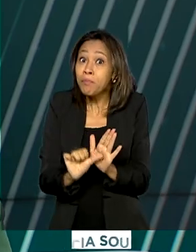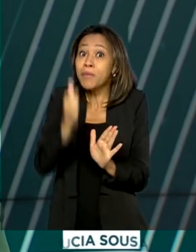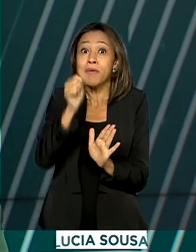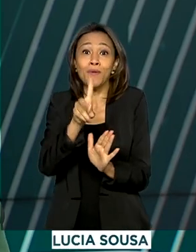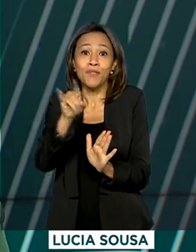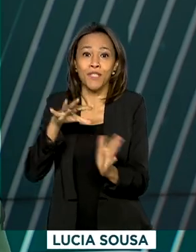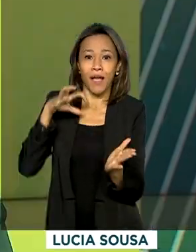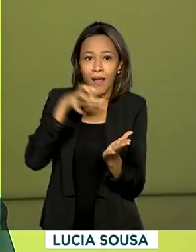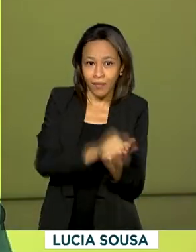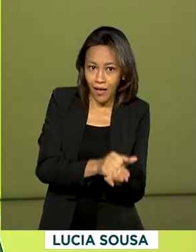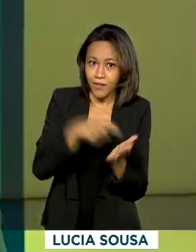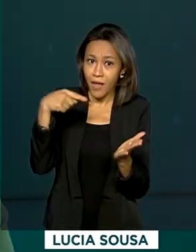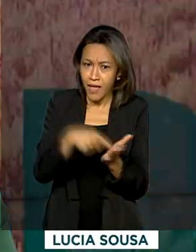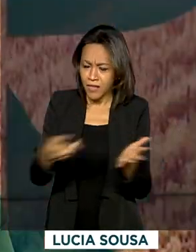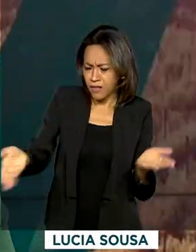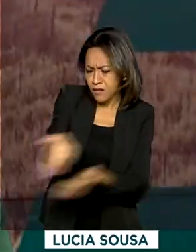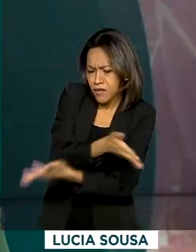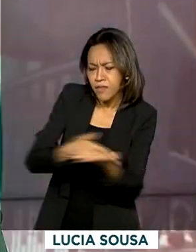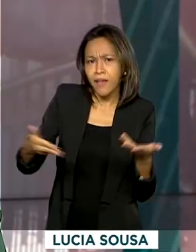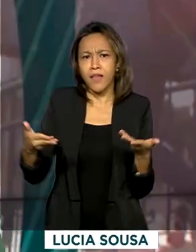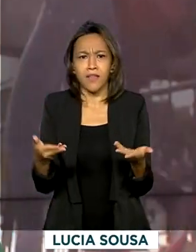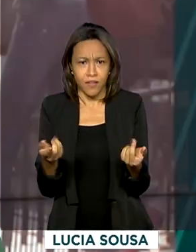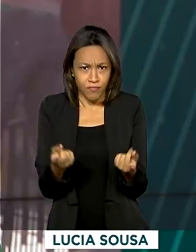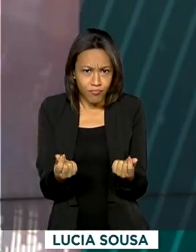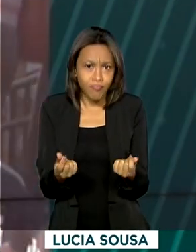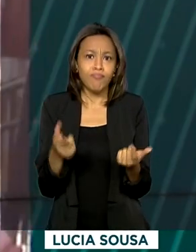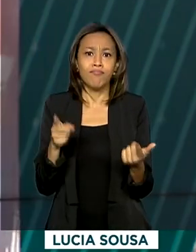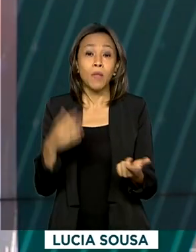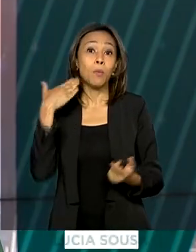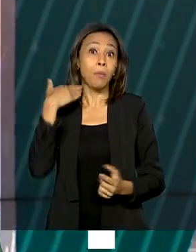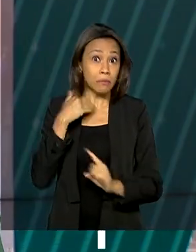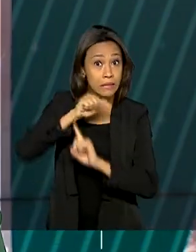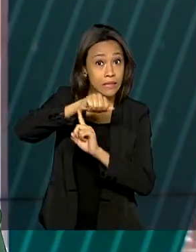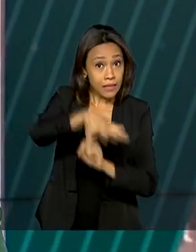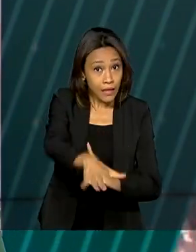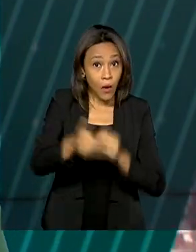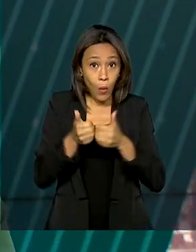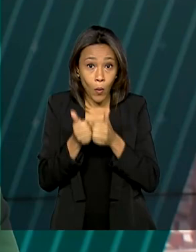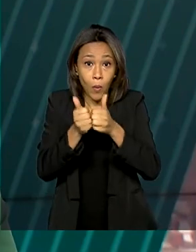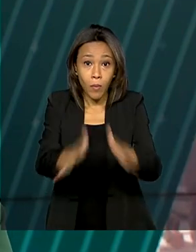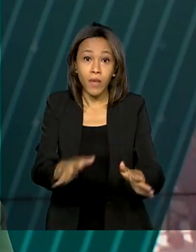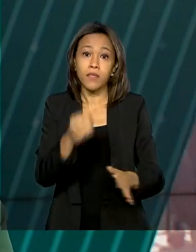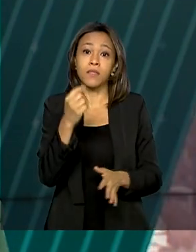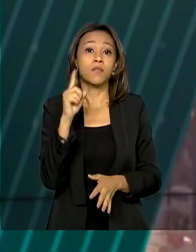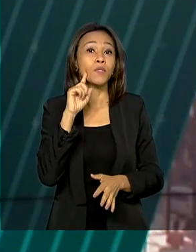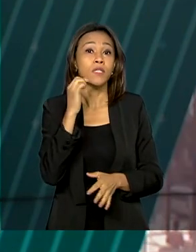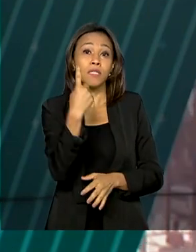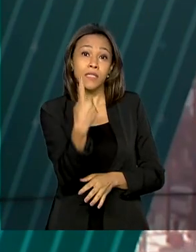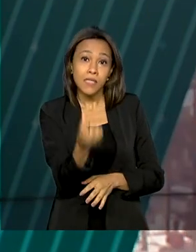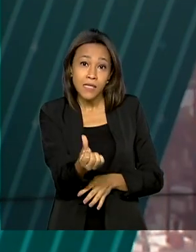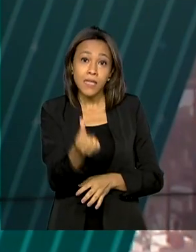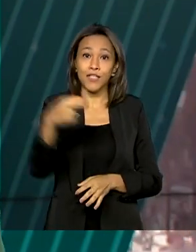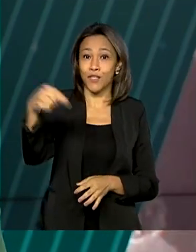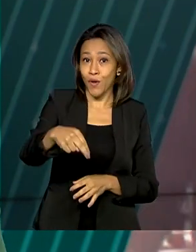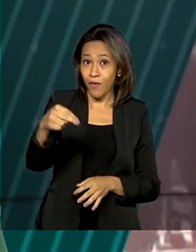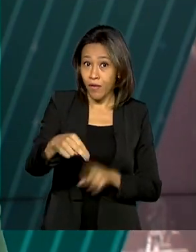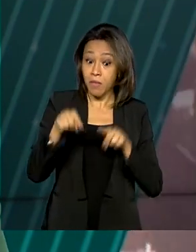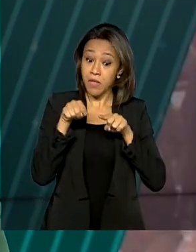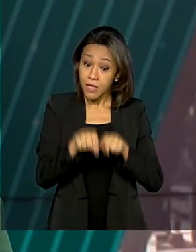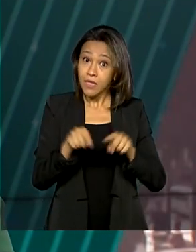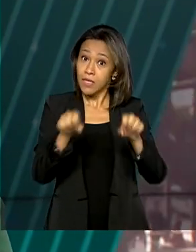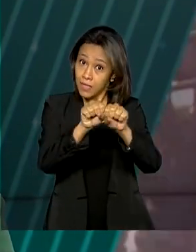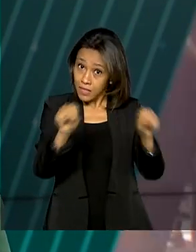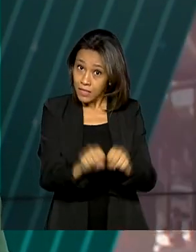instantâneos e transferências do Banco Central entra em operação no dia 16 de novembro. Com ela, será possível